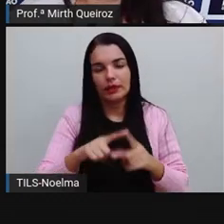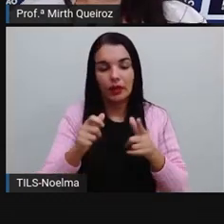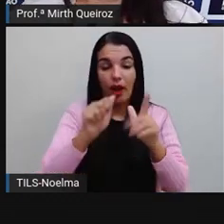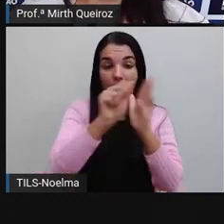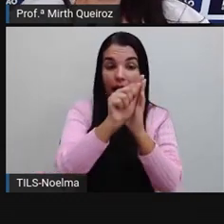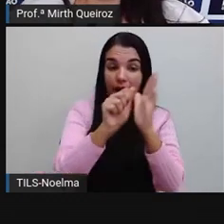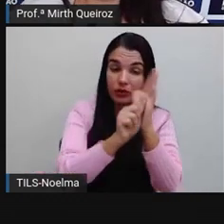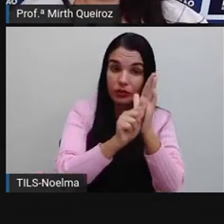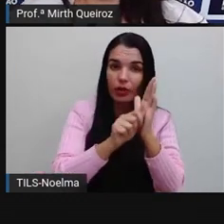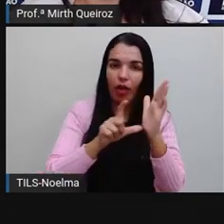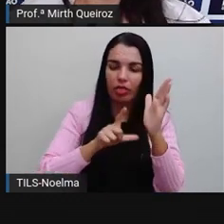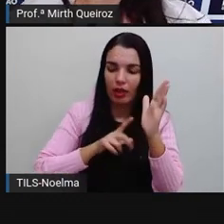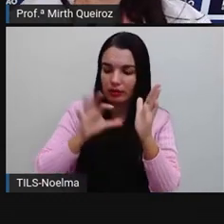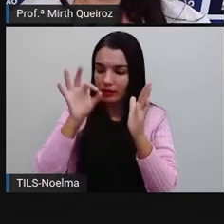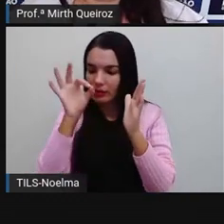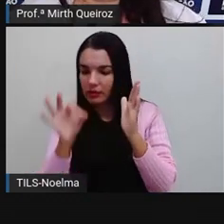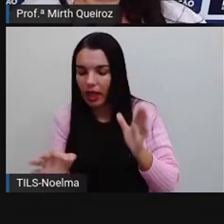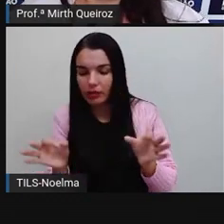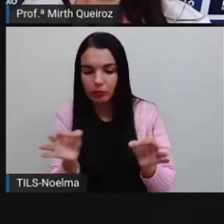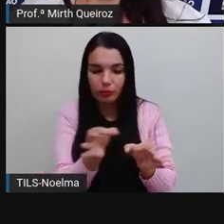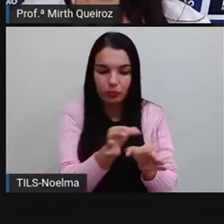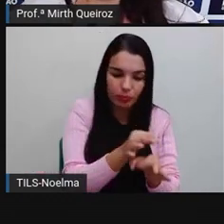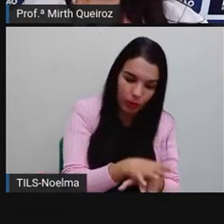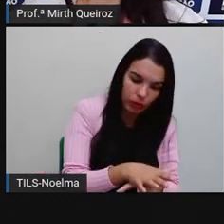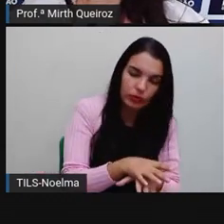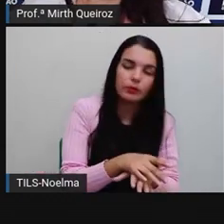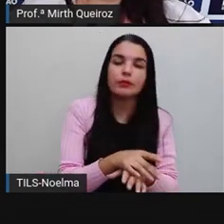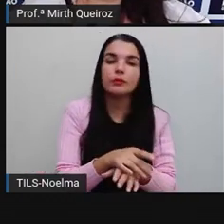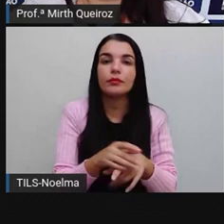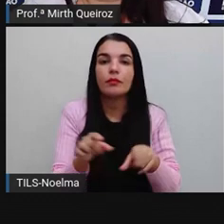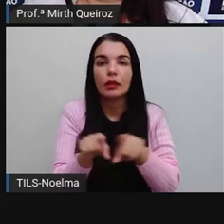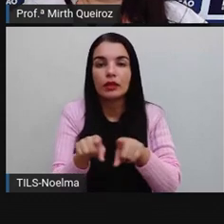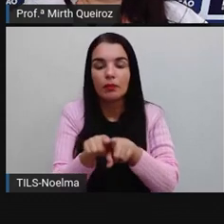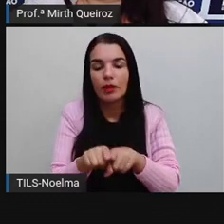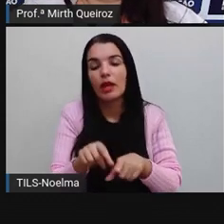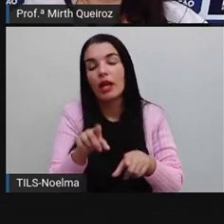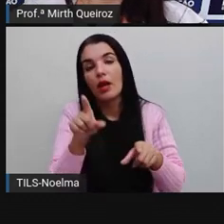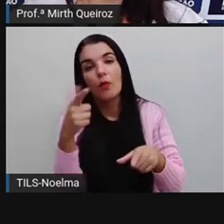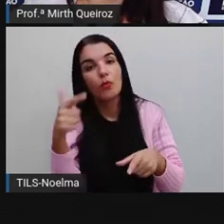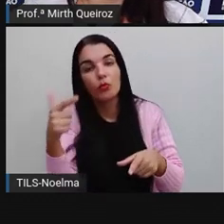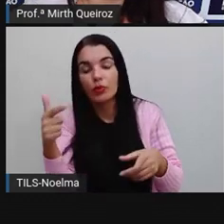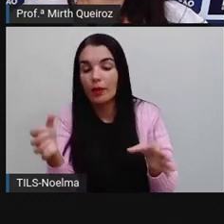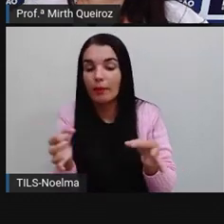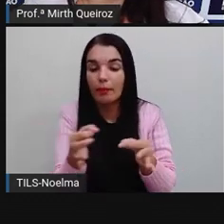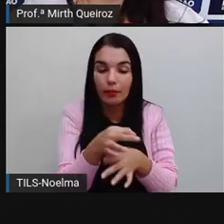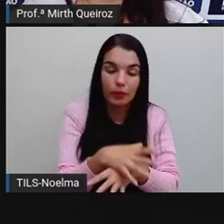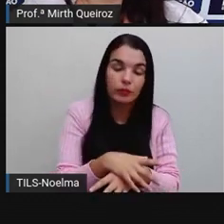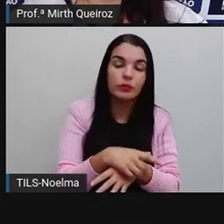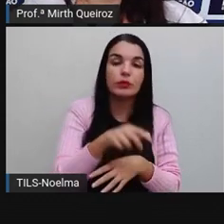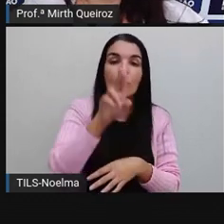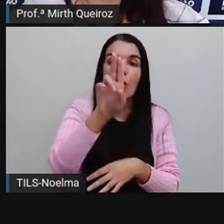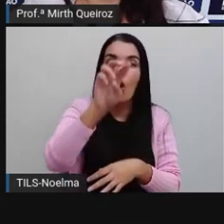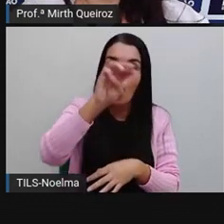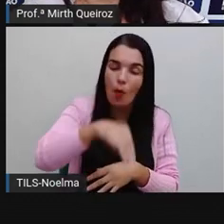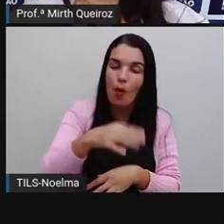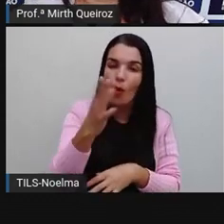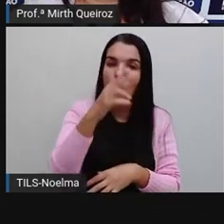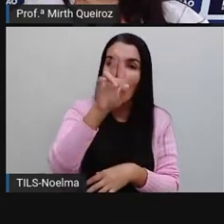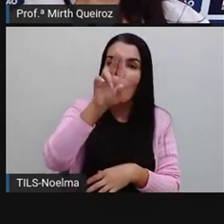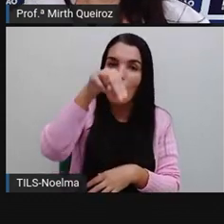definidos. A, O, As, Os. Indefinido, um,